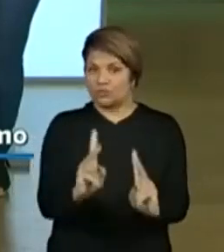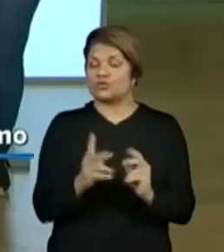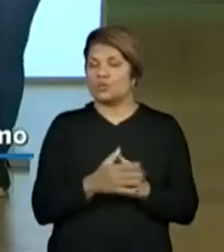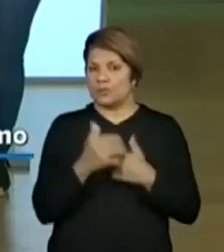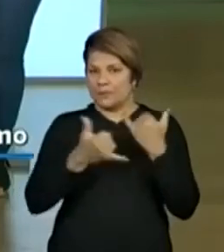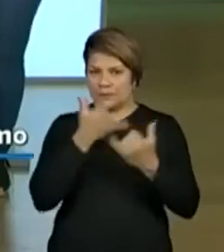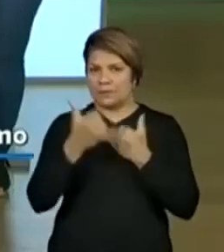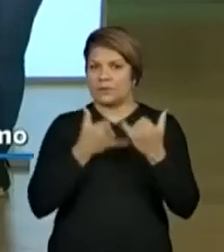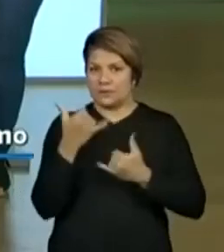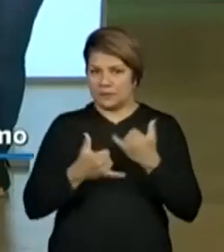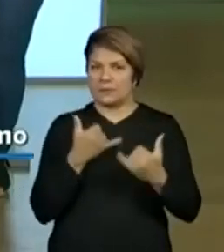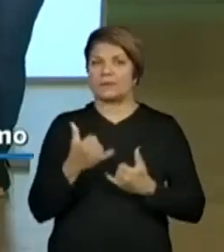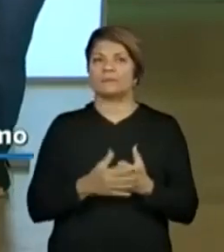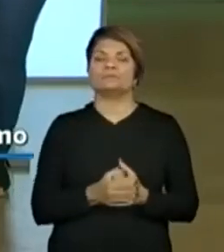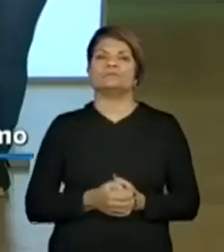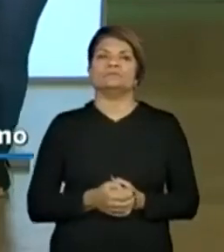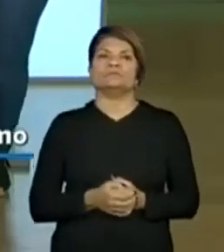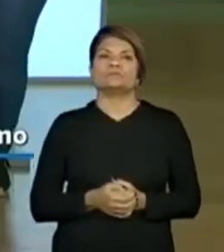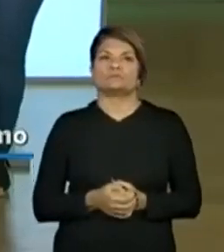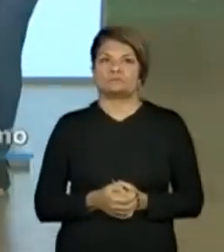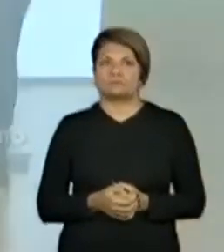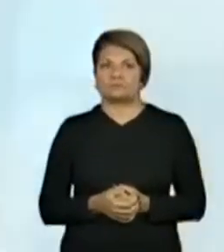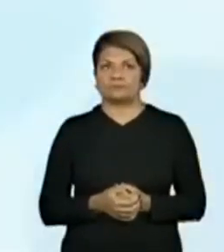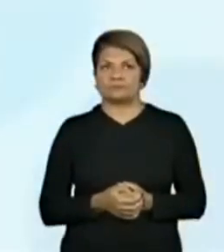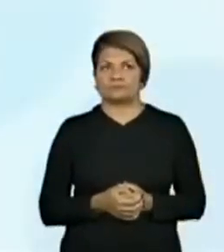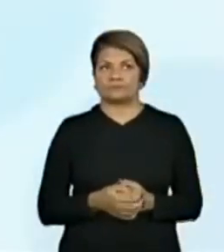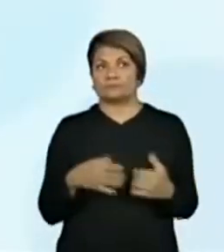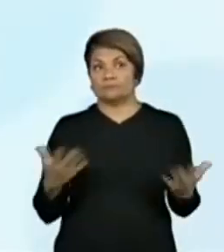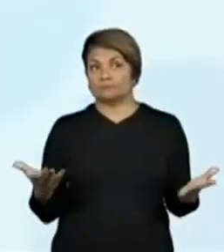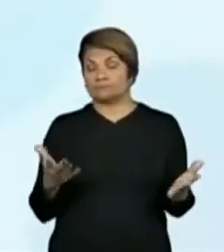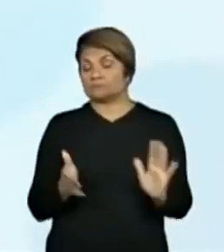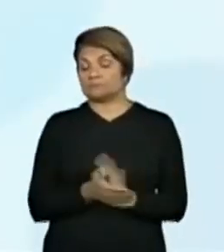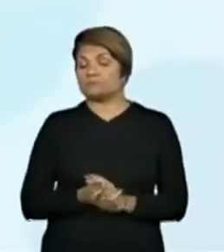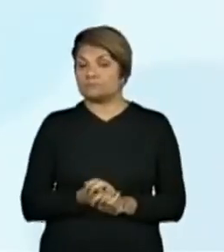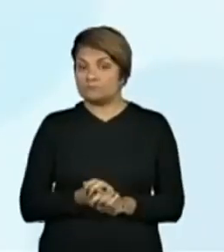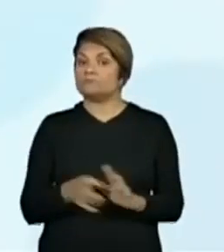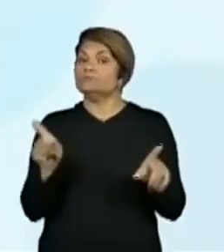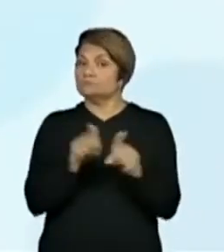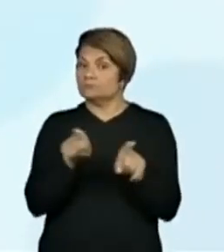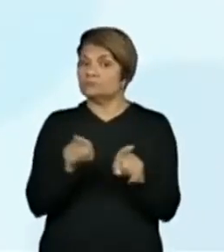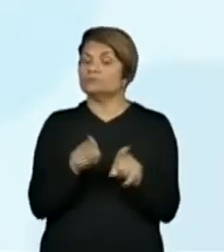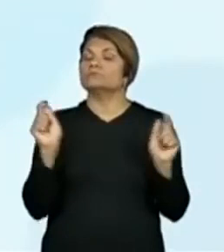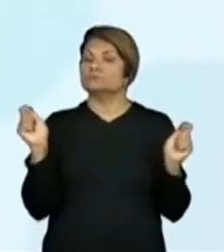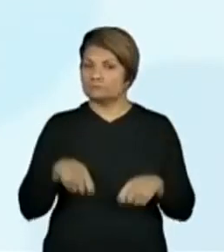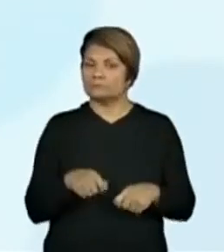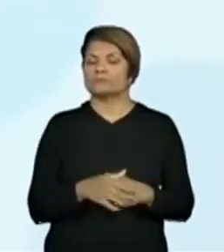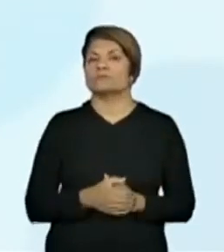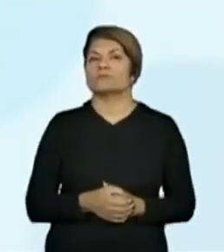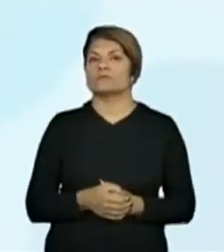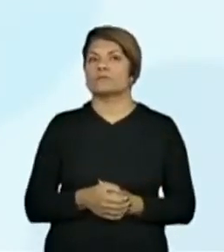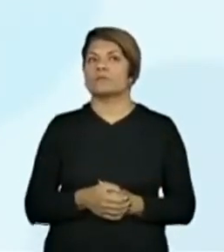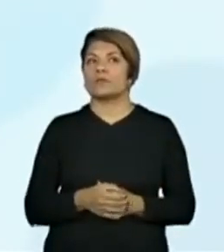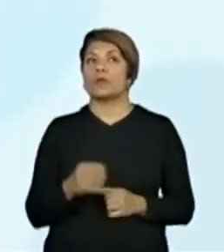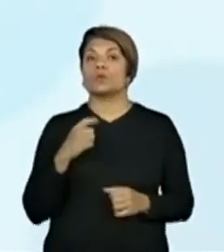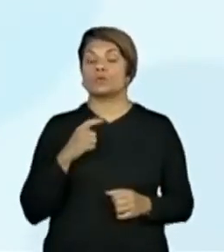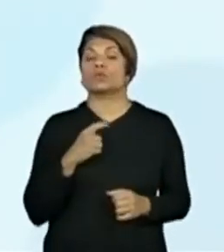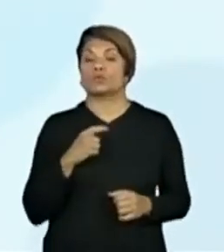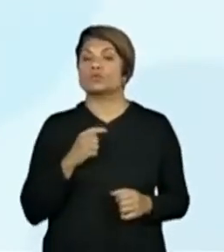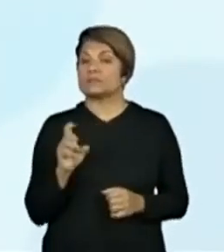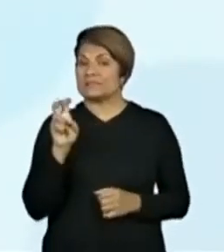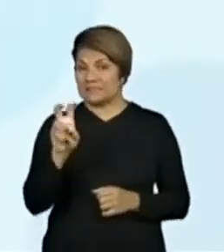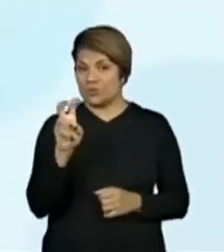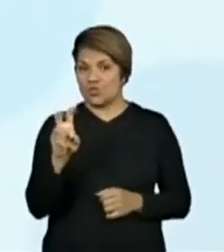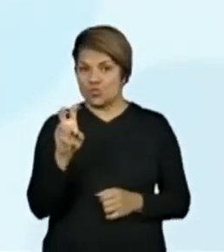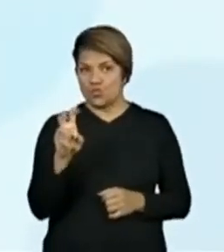brincadeira, foram aparecendo. Então, vocês podem fazer também. Coloquem o algarismo 5